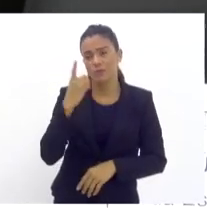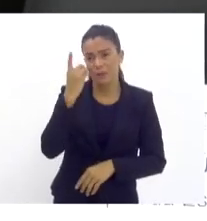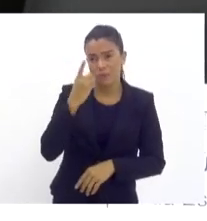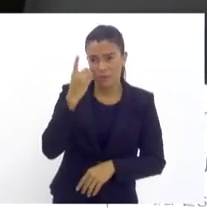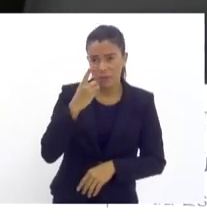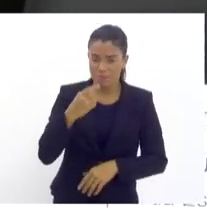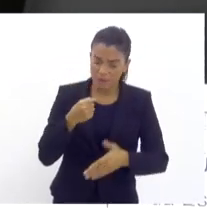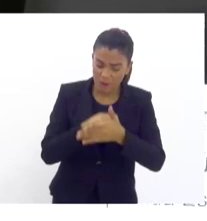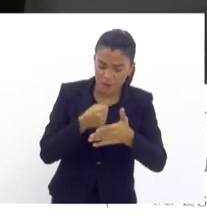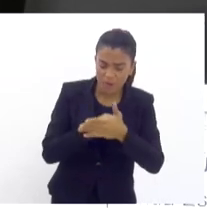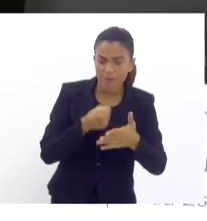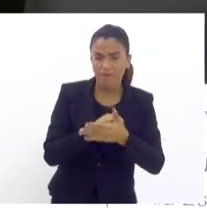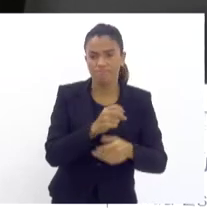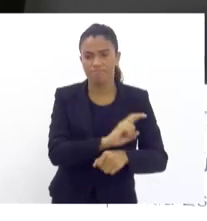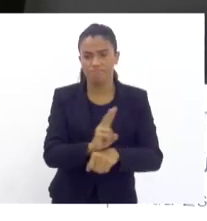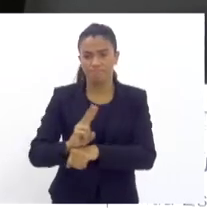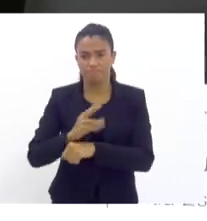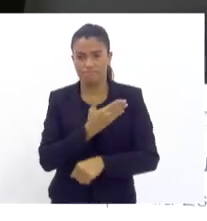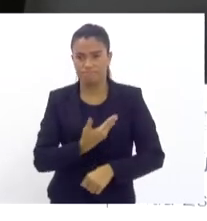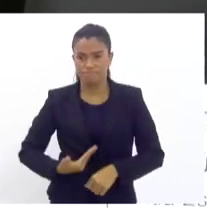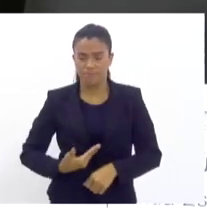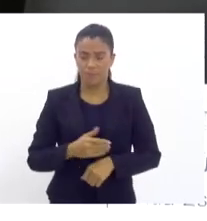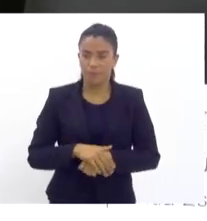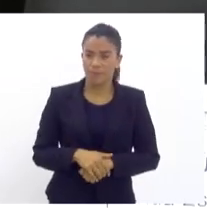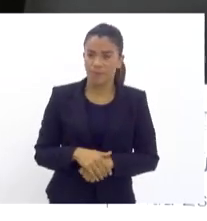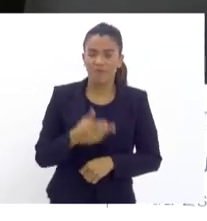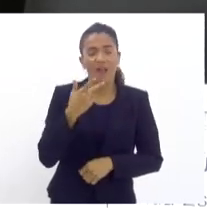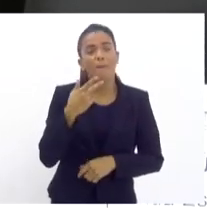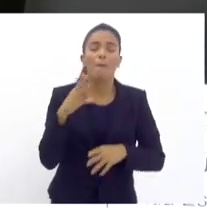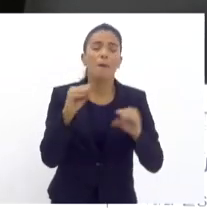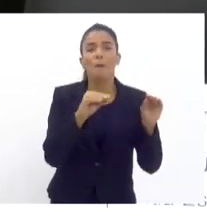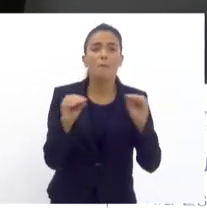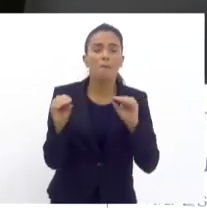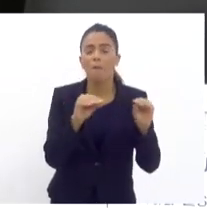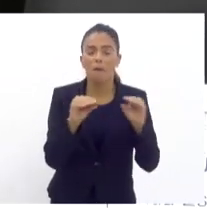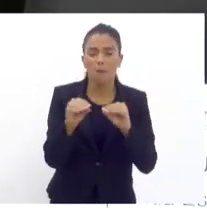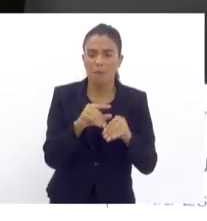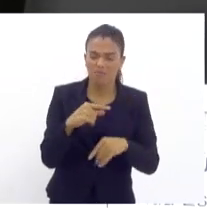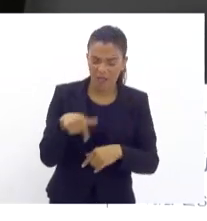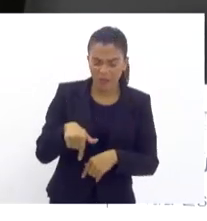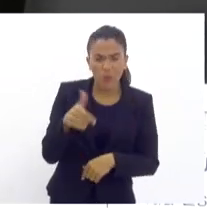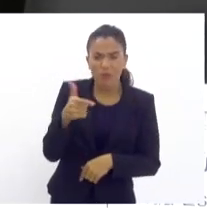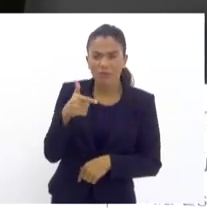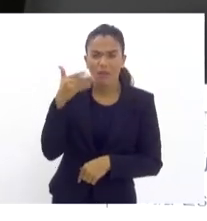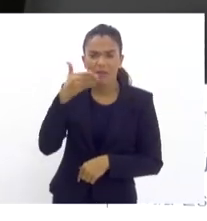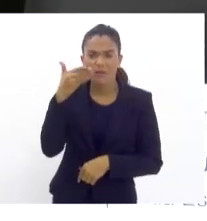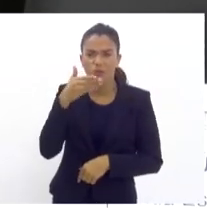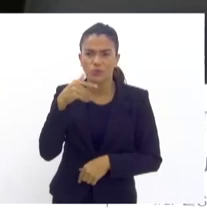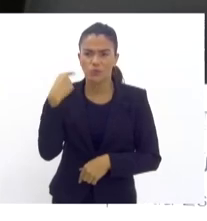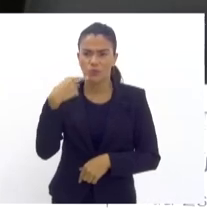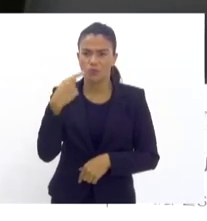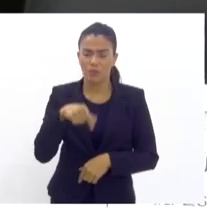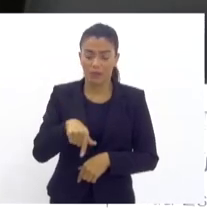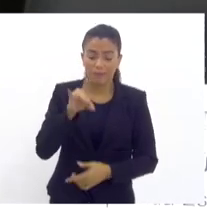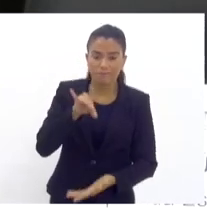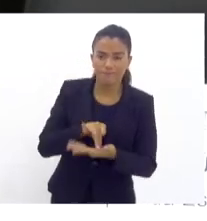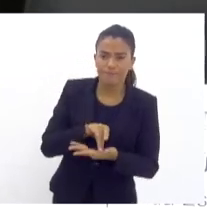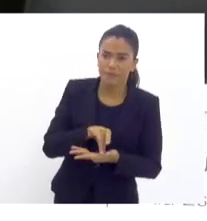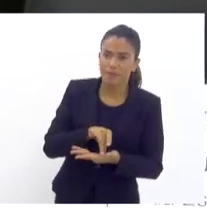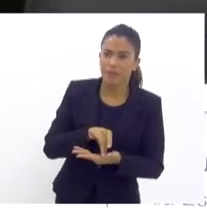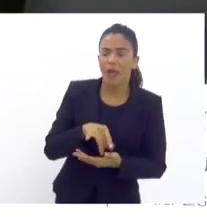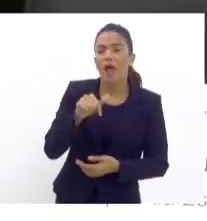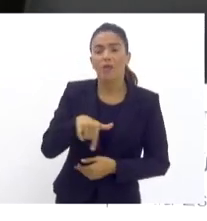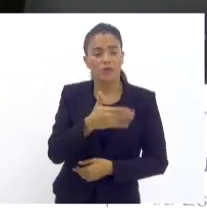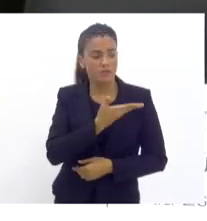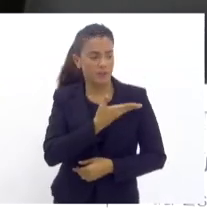pela segurança pública. Não vamos ver só de falácia, não. Só de discursos políticos, não. Aqui não tem discurso político, não. Aqui é a realidade que